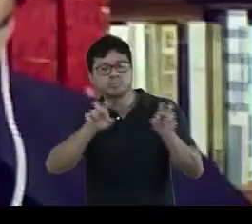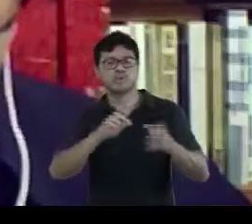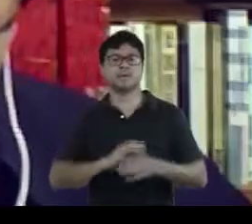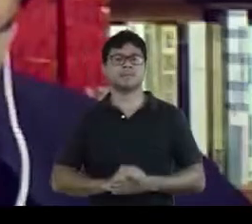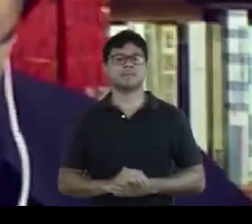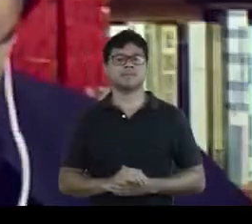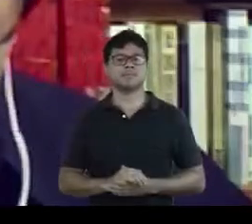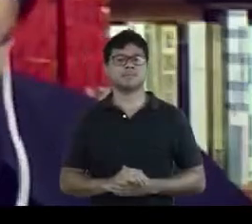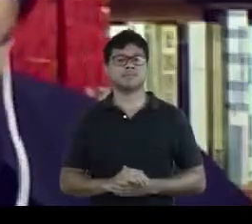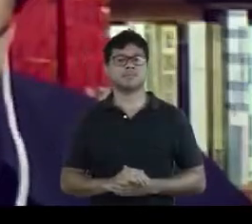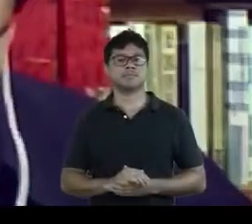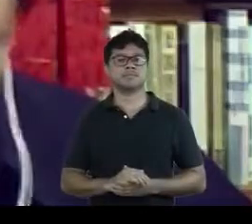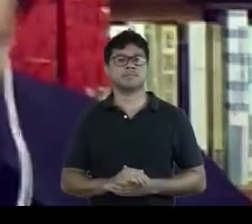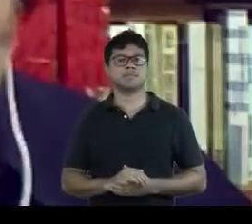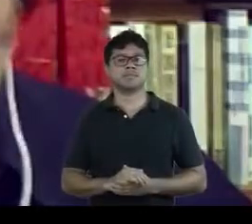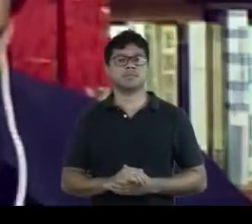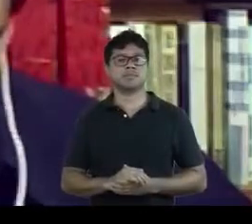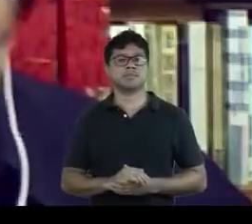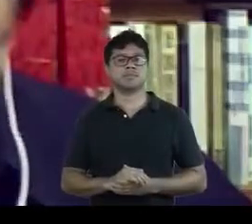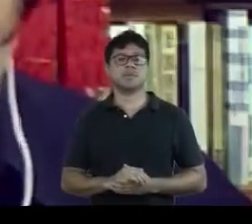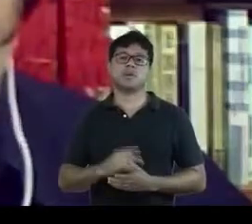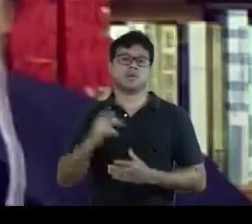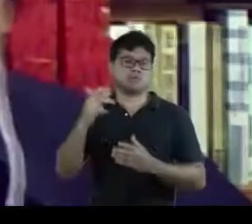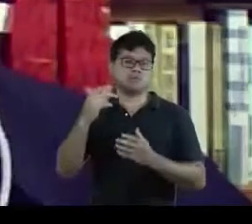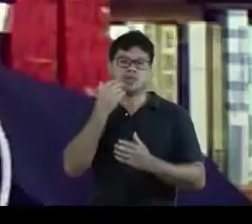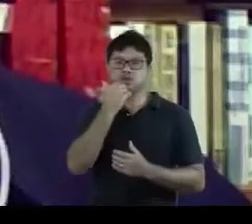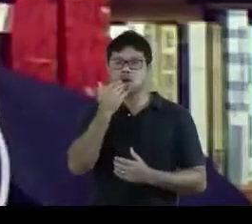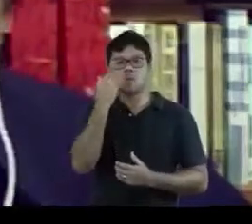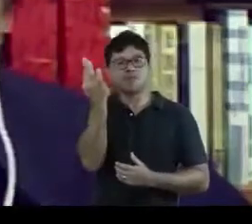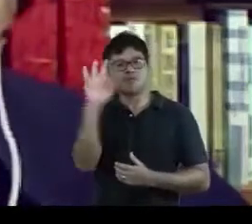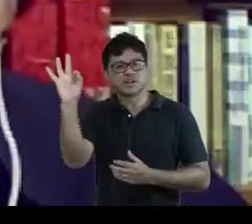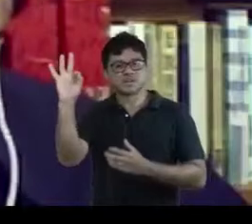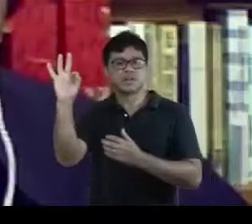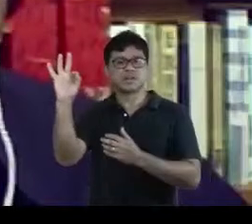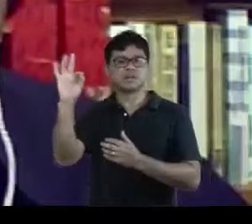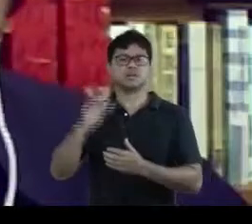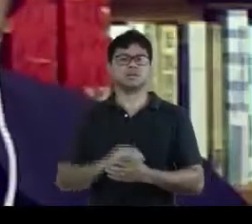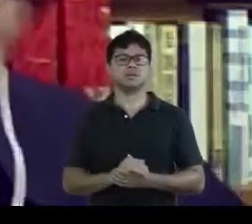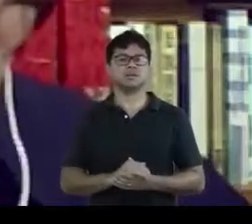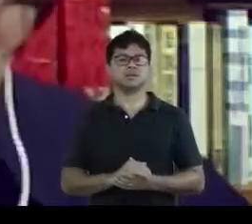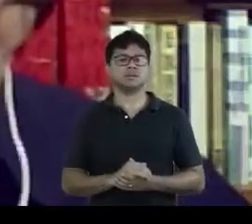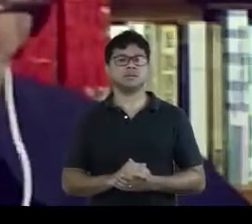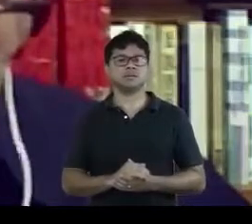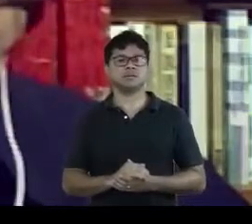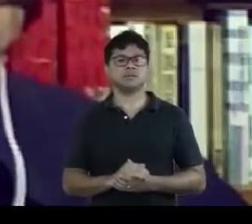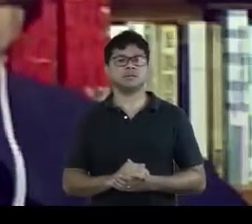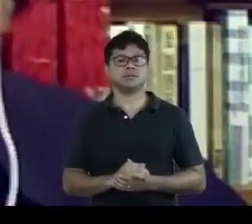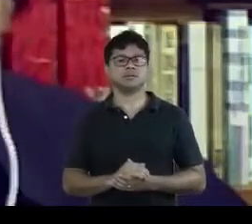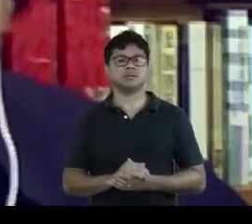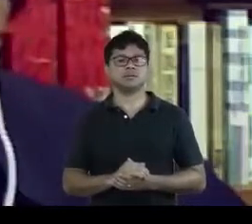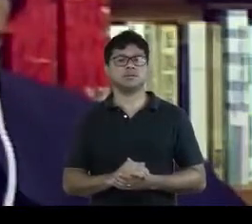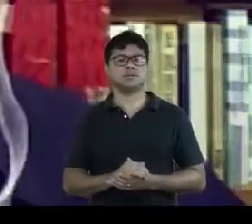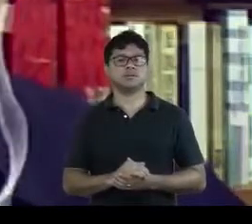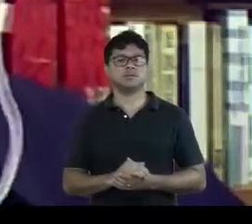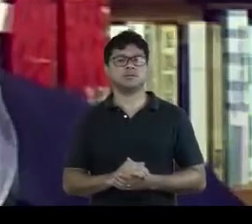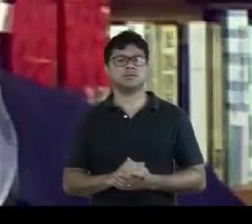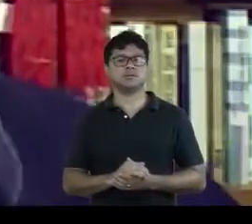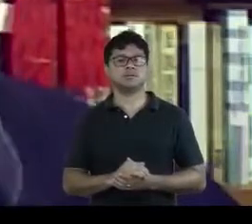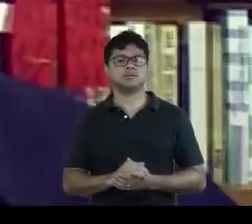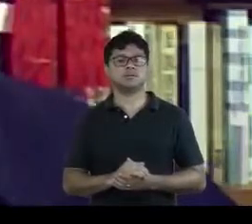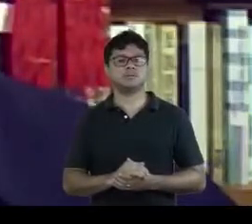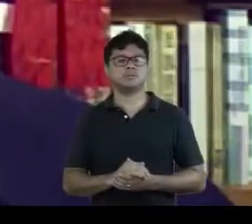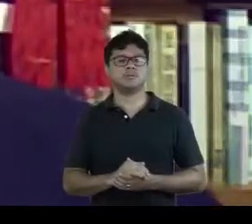Paul Féval, Balzac, Dumas, Féval, Faudraie, Montepin, Eugène Sy e Eugène